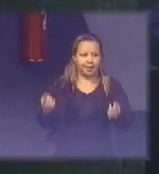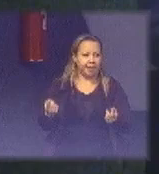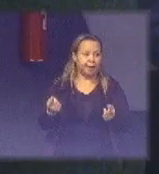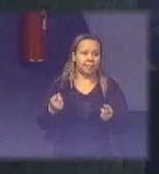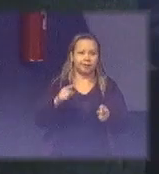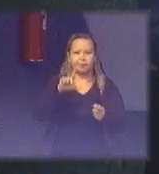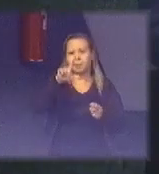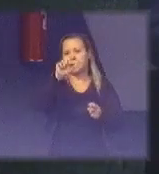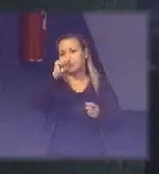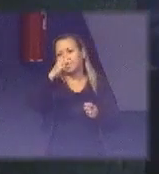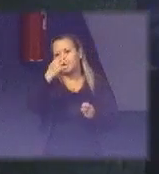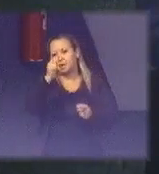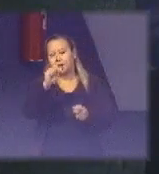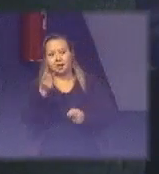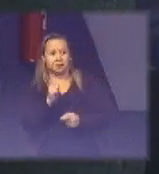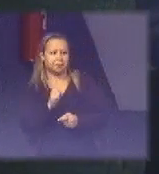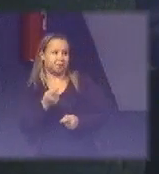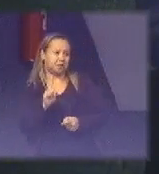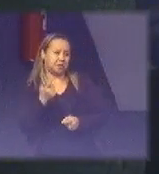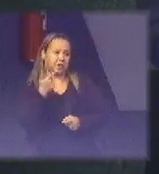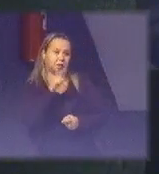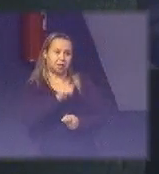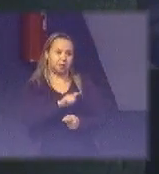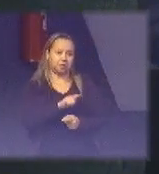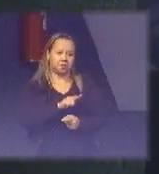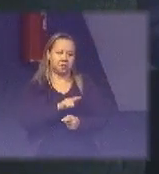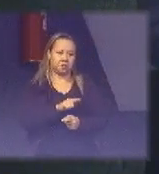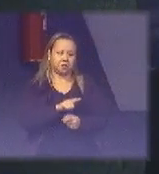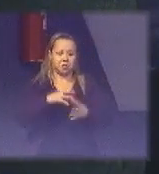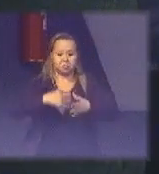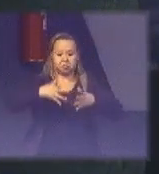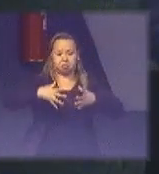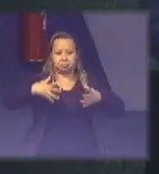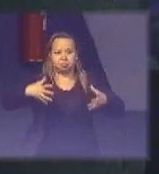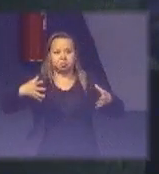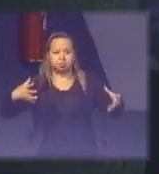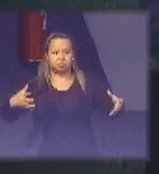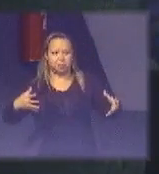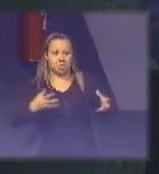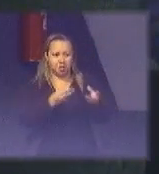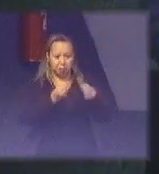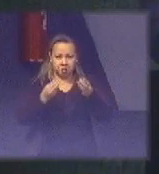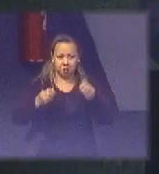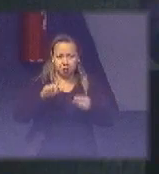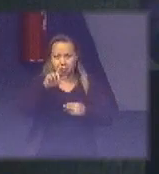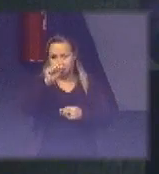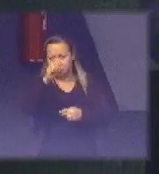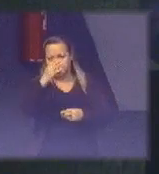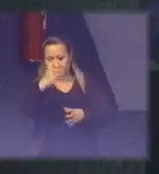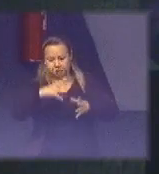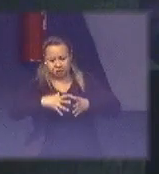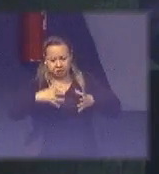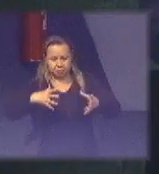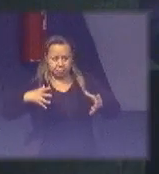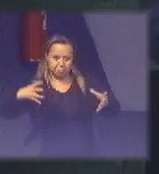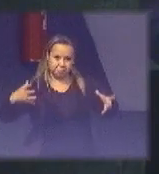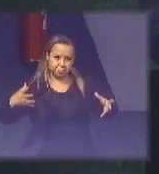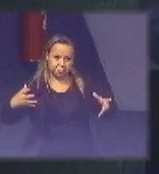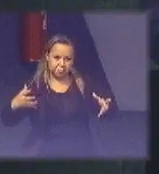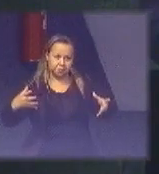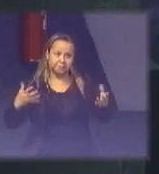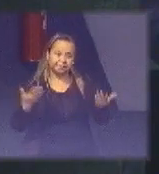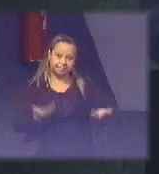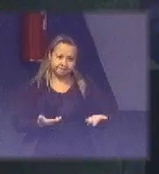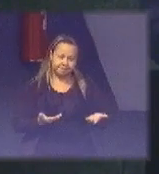essas latas, vai botar onde? No bolso? Não, você vai pegar, colocar num saco e sair do bar com um saco cheio de latinha amassada? Não vai.